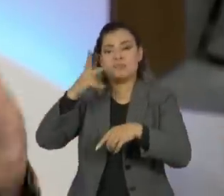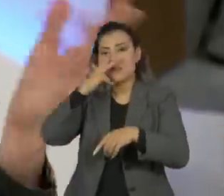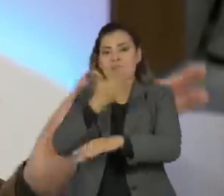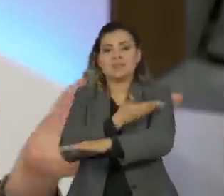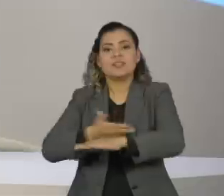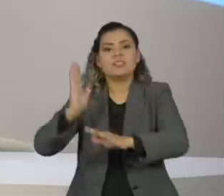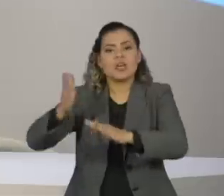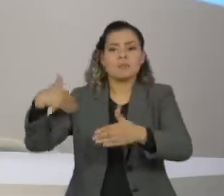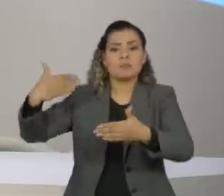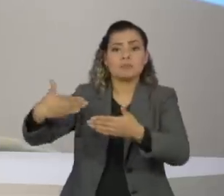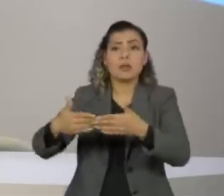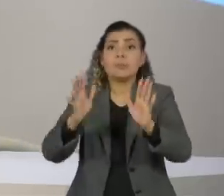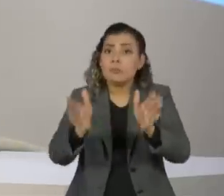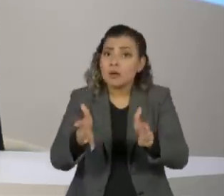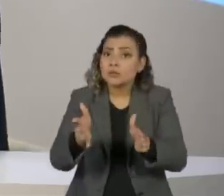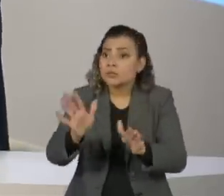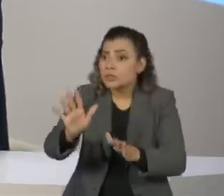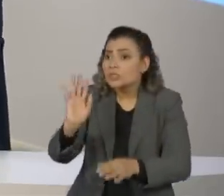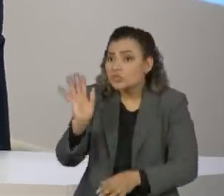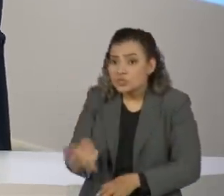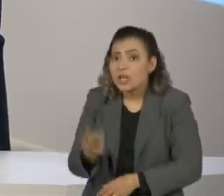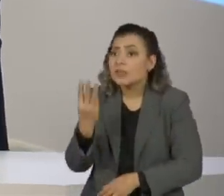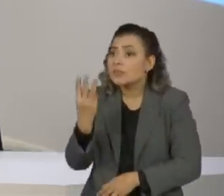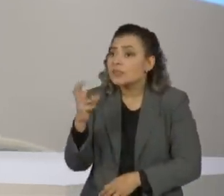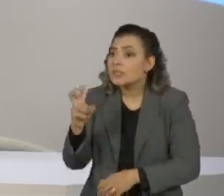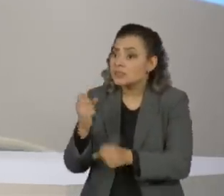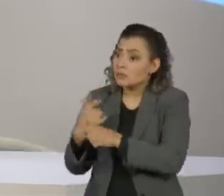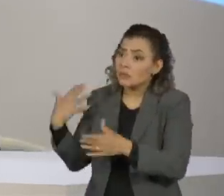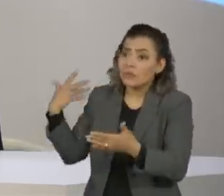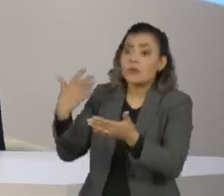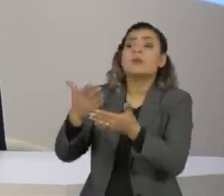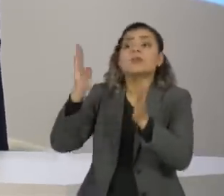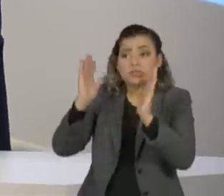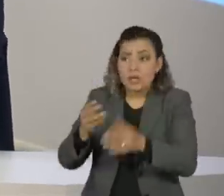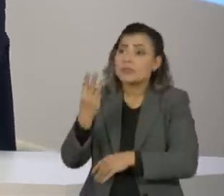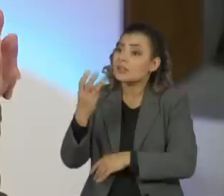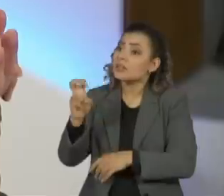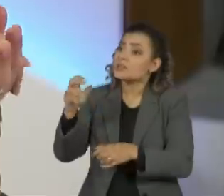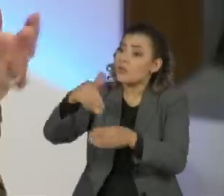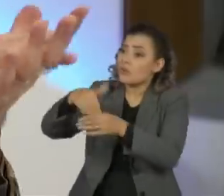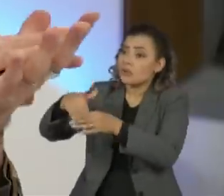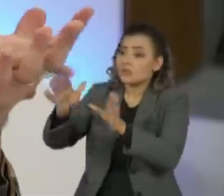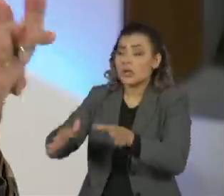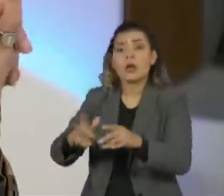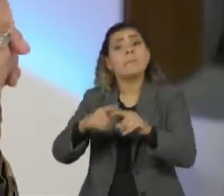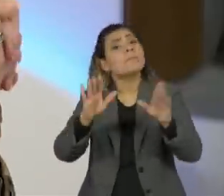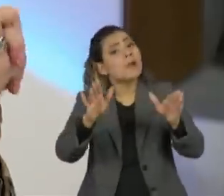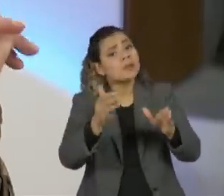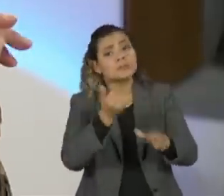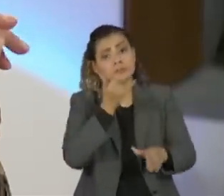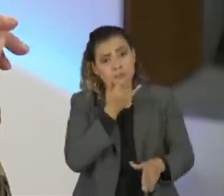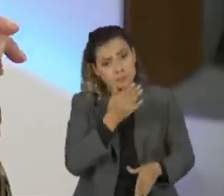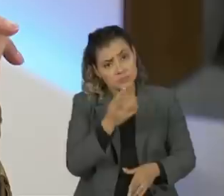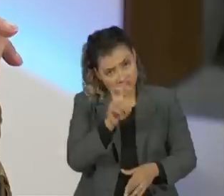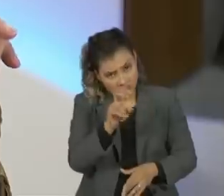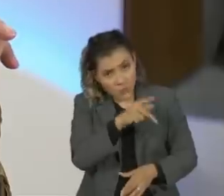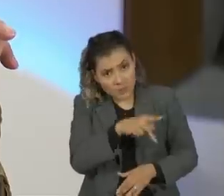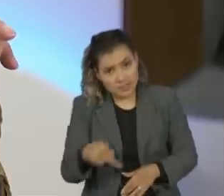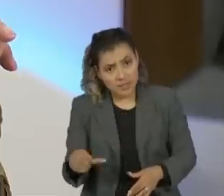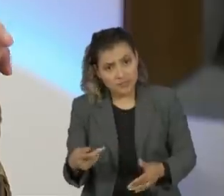Mas já temos trinta e cinco votando, né? Hã? Já temos já trinta e cinco votando, né? Há trinta e cinco, mas você pensa só quanto? Foram cinco presidentes?